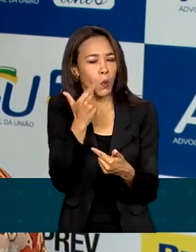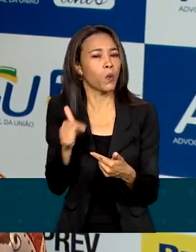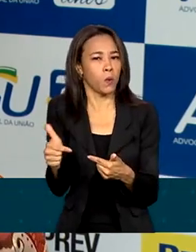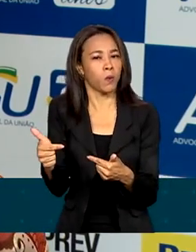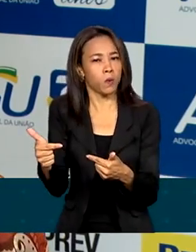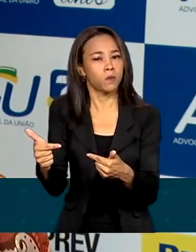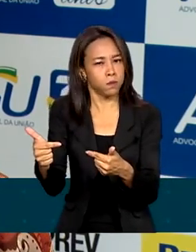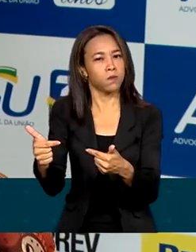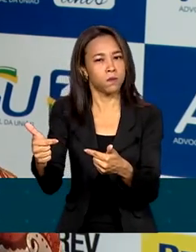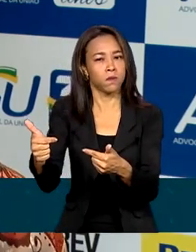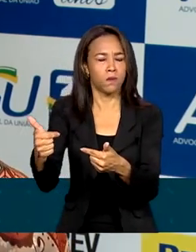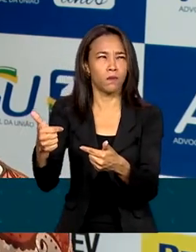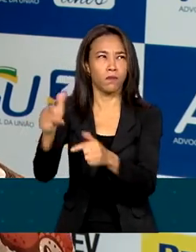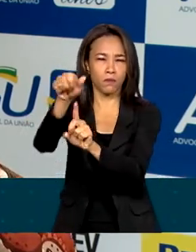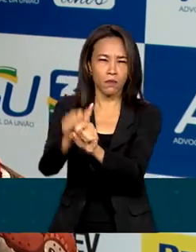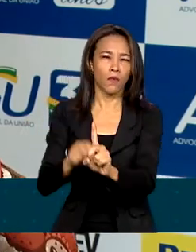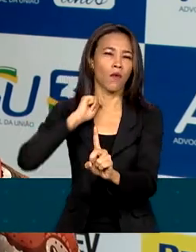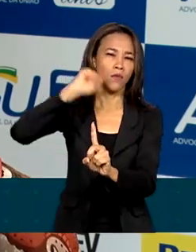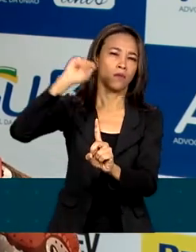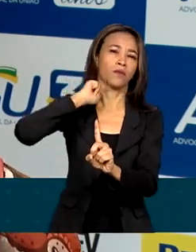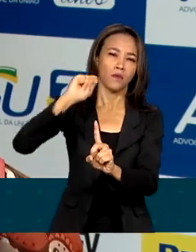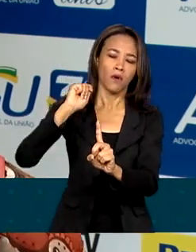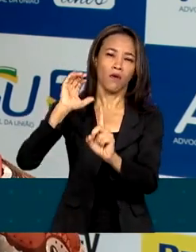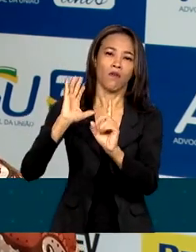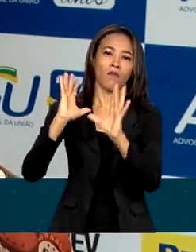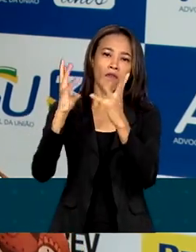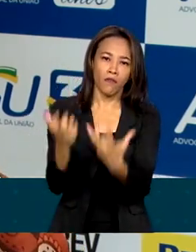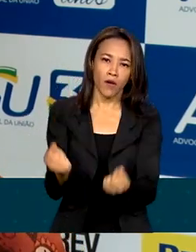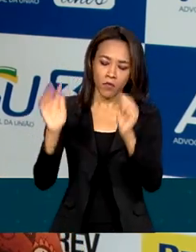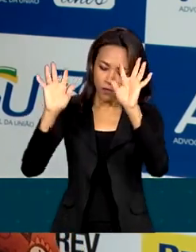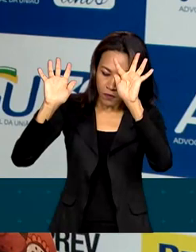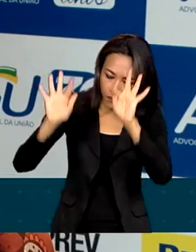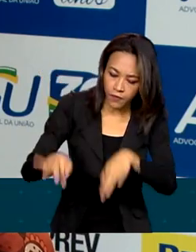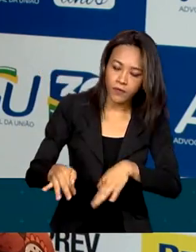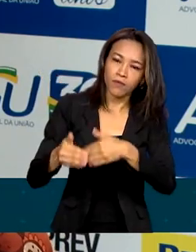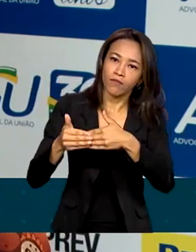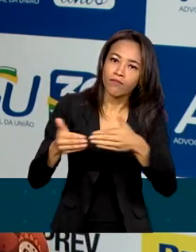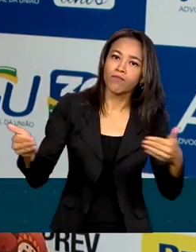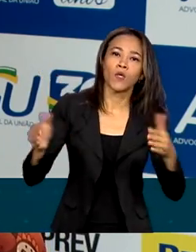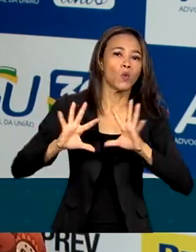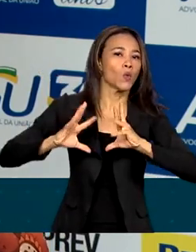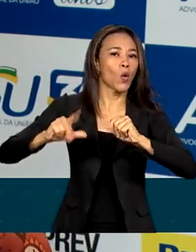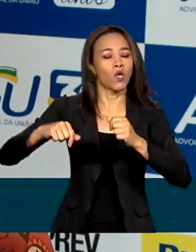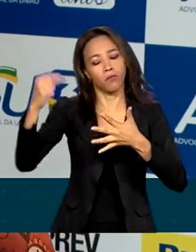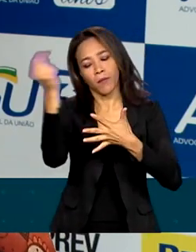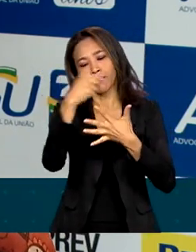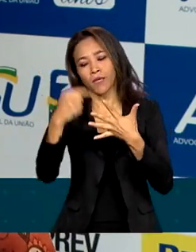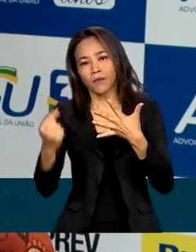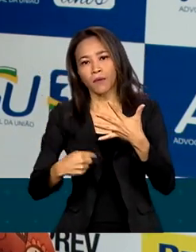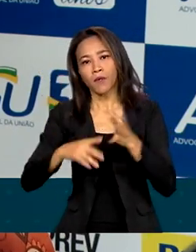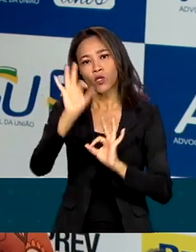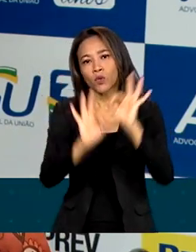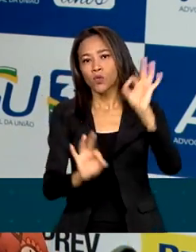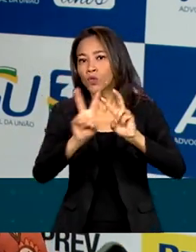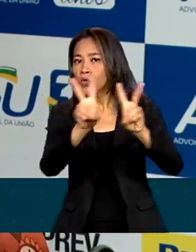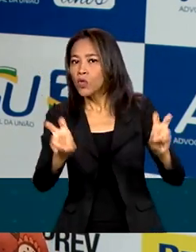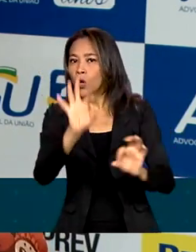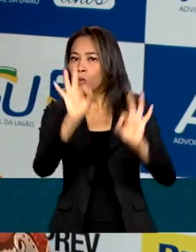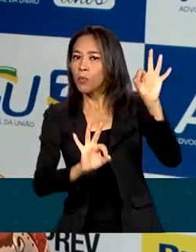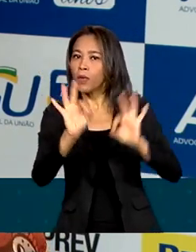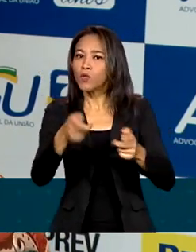E, partir de abril, vamos concluir todas as ações do Plano de Prevenção e Controle do